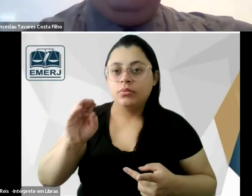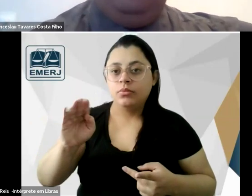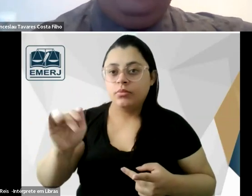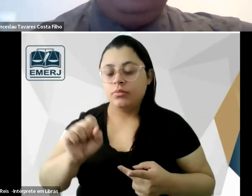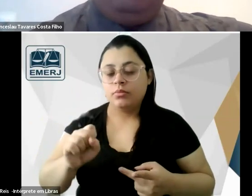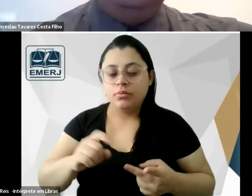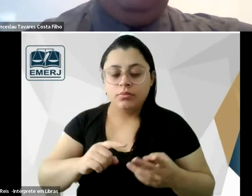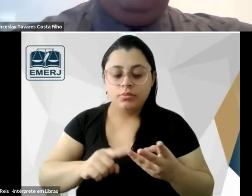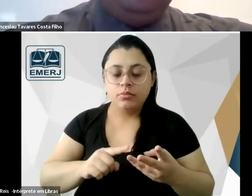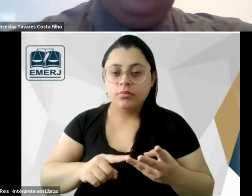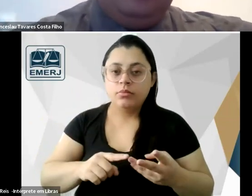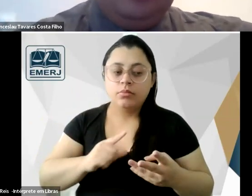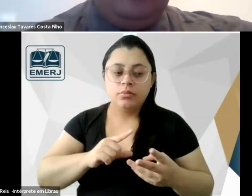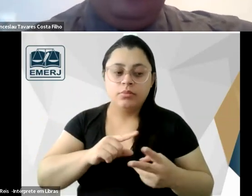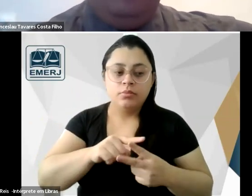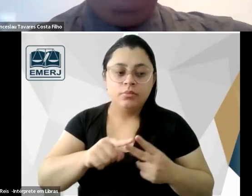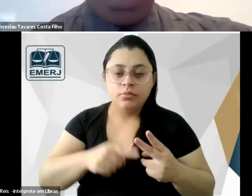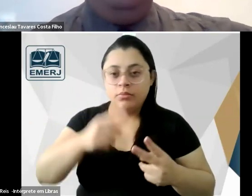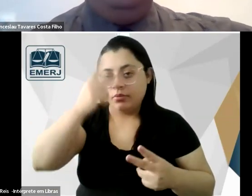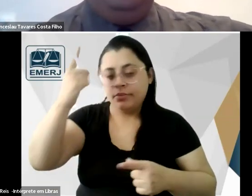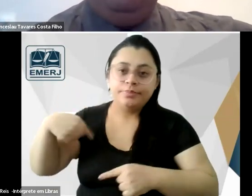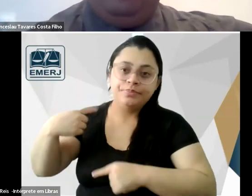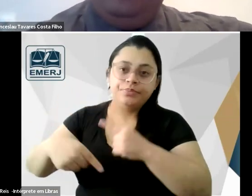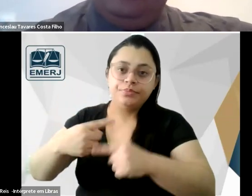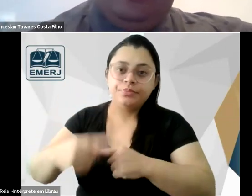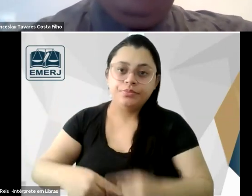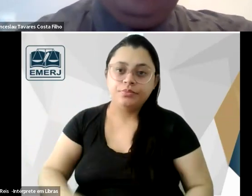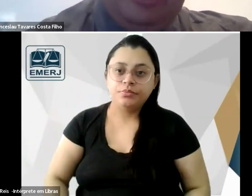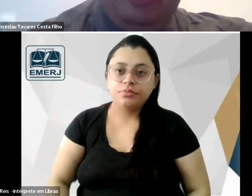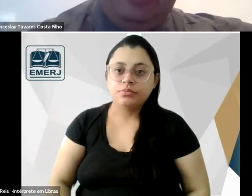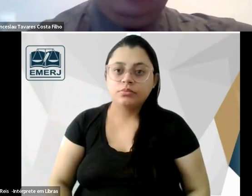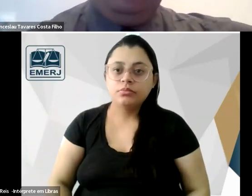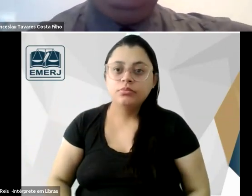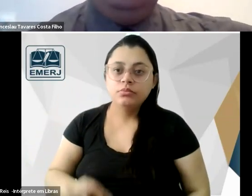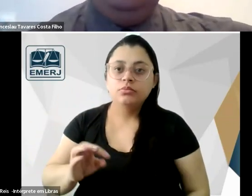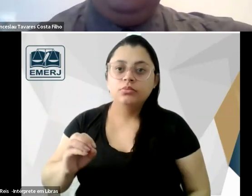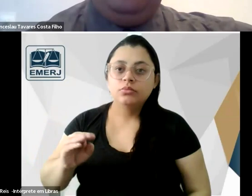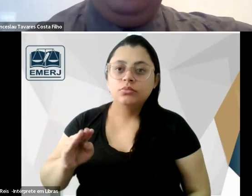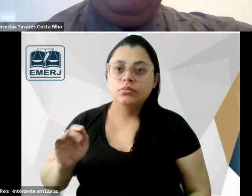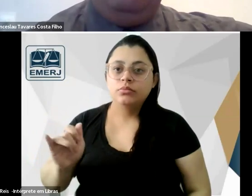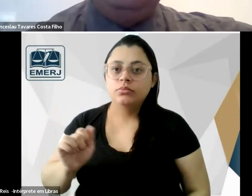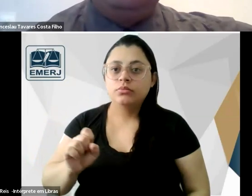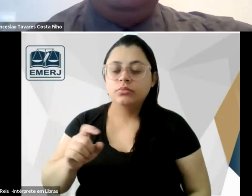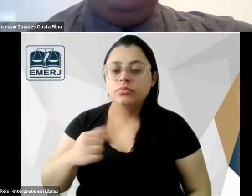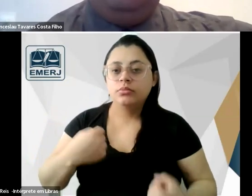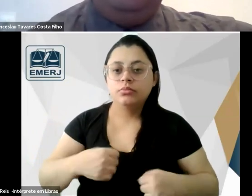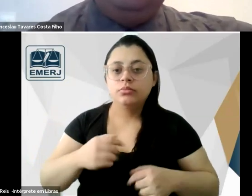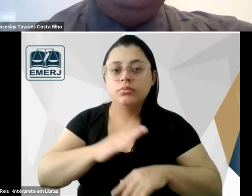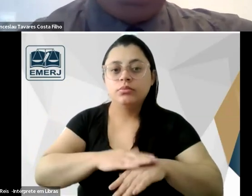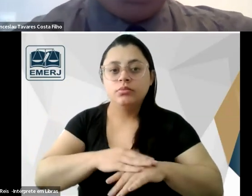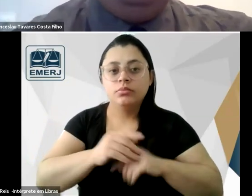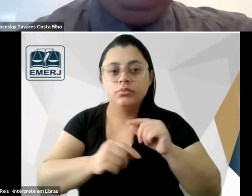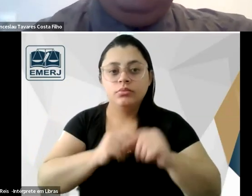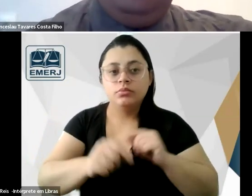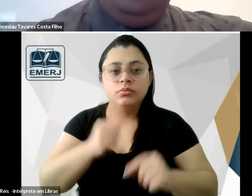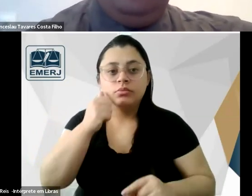apontou bem essas balistas como pessoa da sua época e Tobias vai dizer olha eu acho que a gente precisa fazer a emancipação da mulher do ponto de